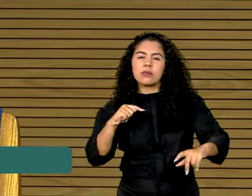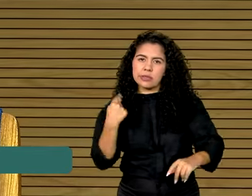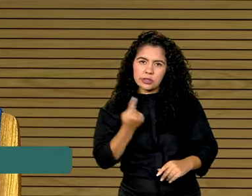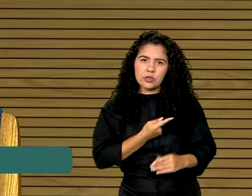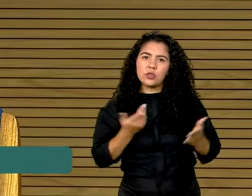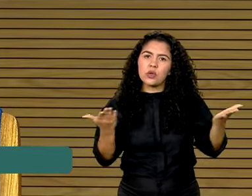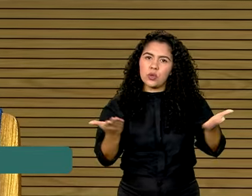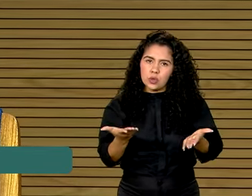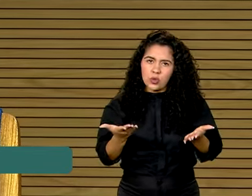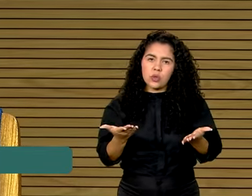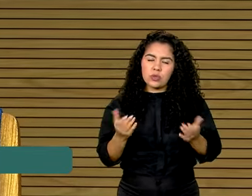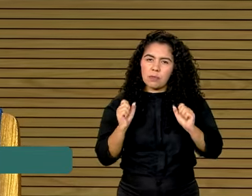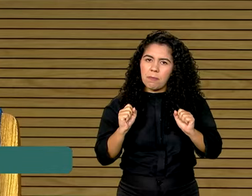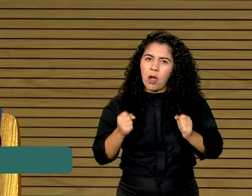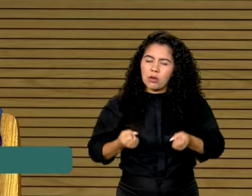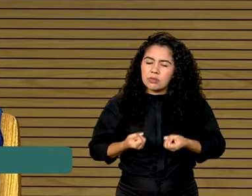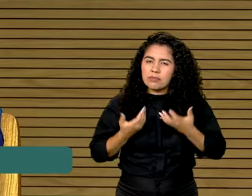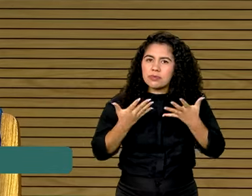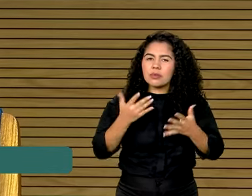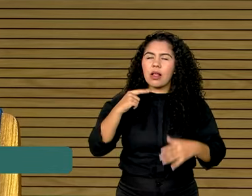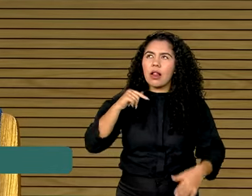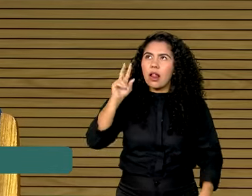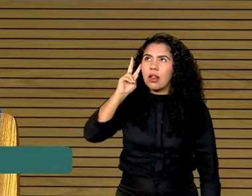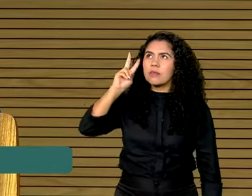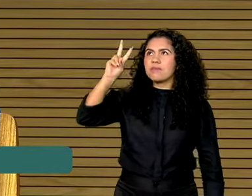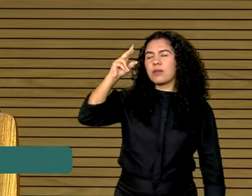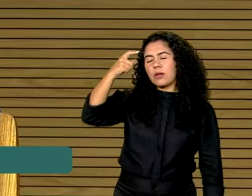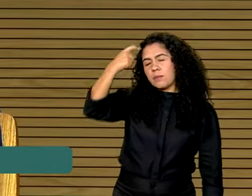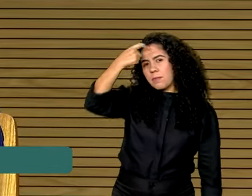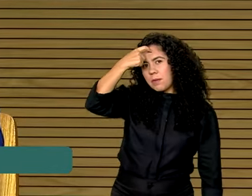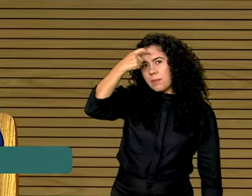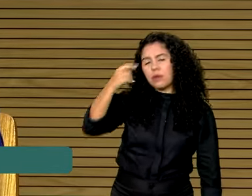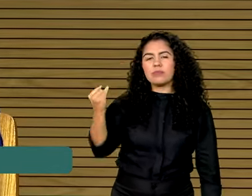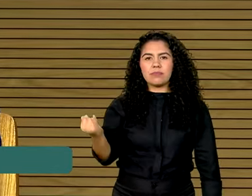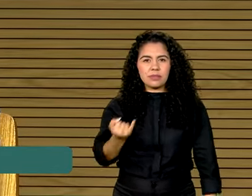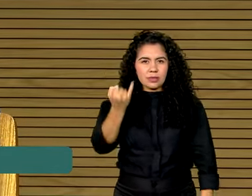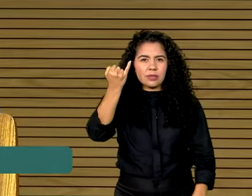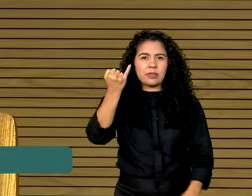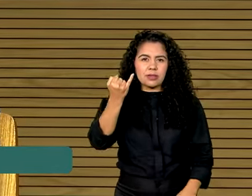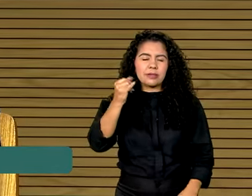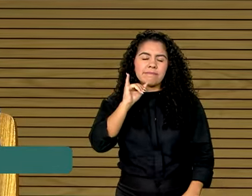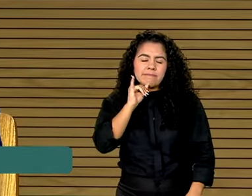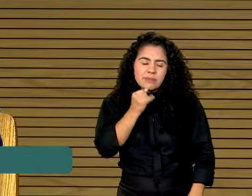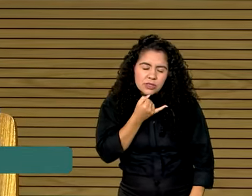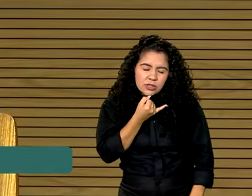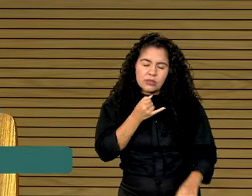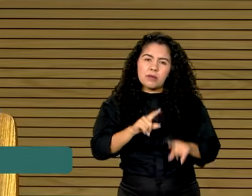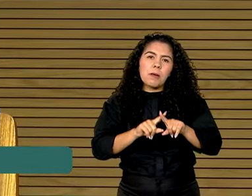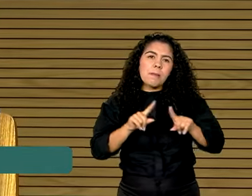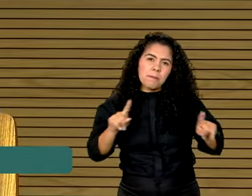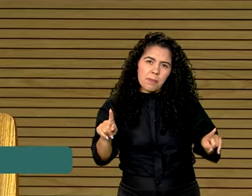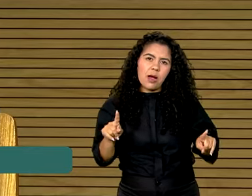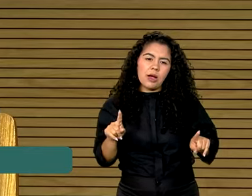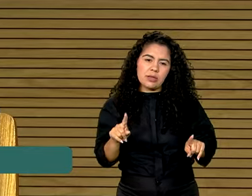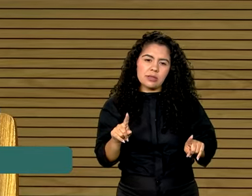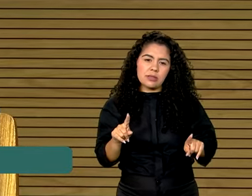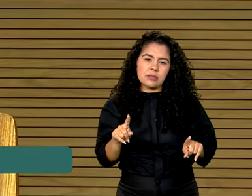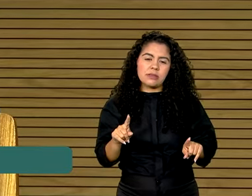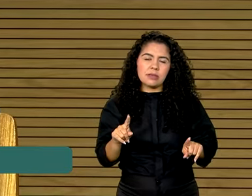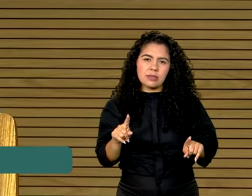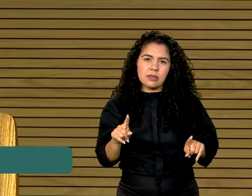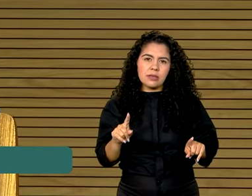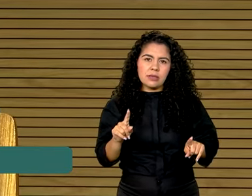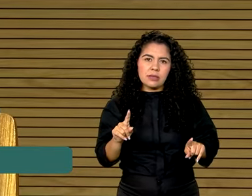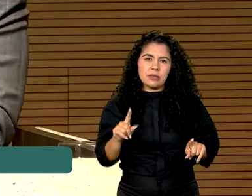falar disso como uma memória importante, trágica, mas como algo que ficou nesse nosso